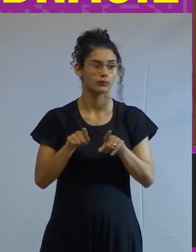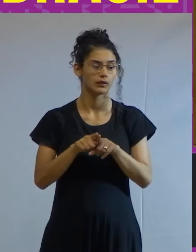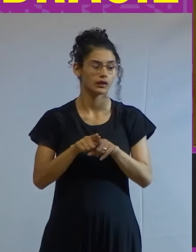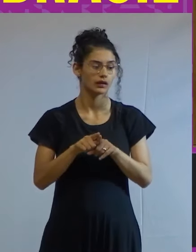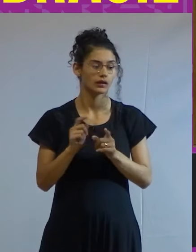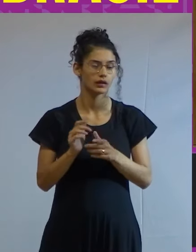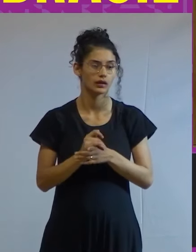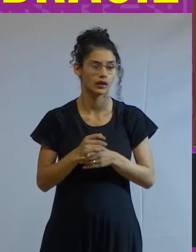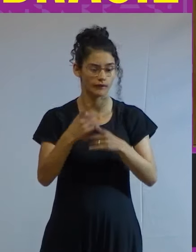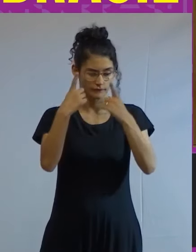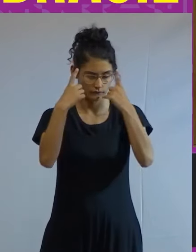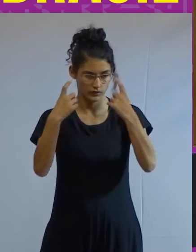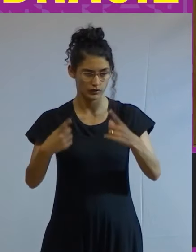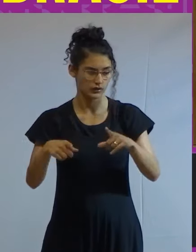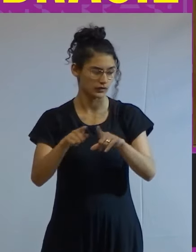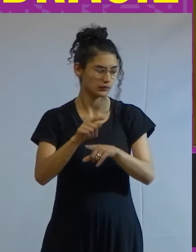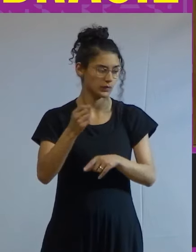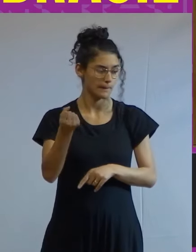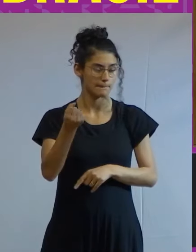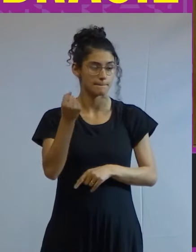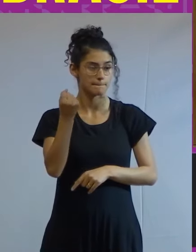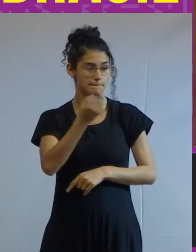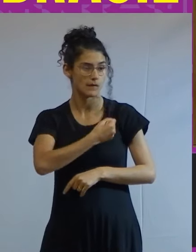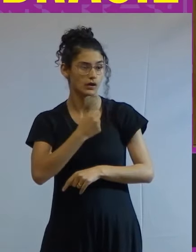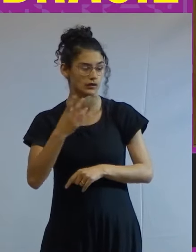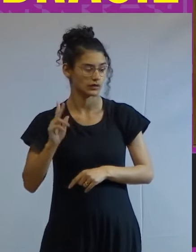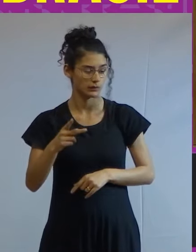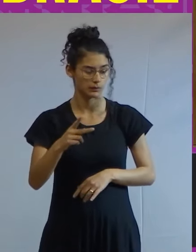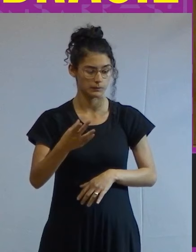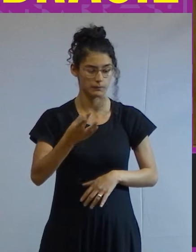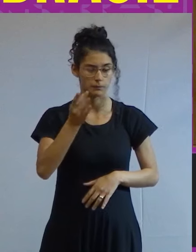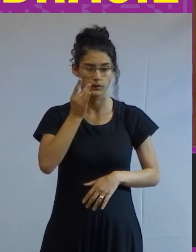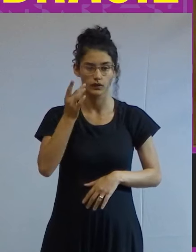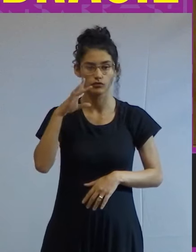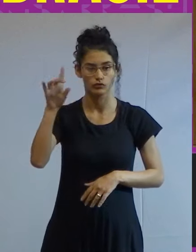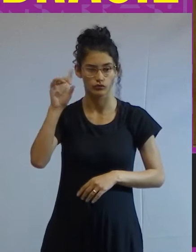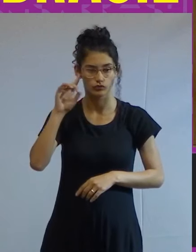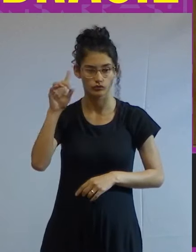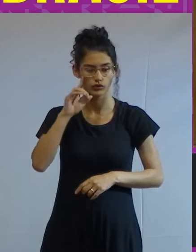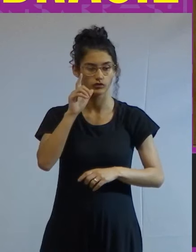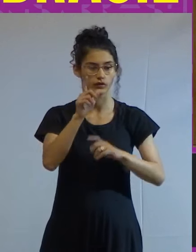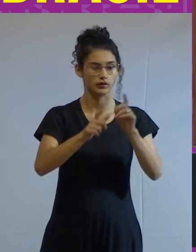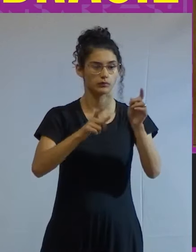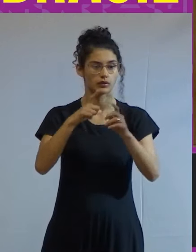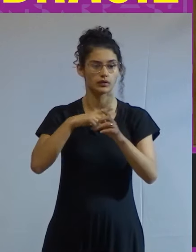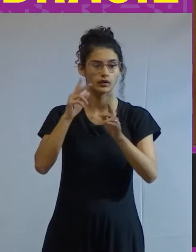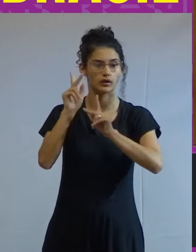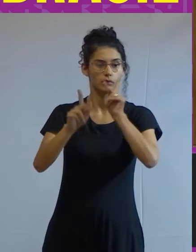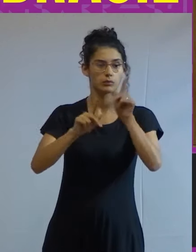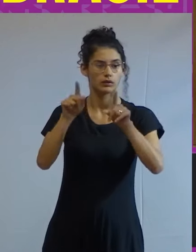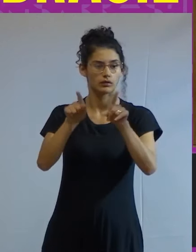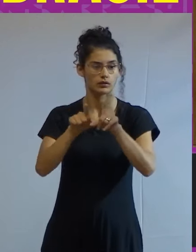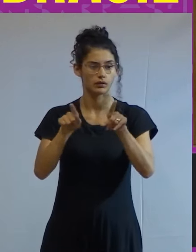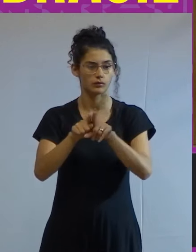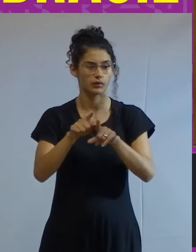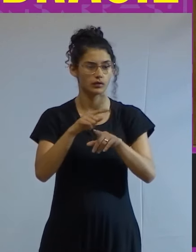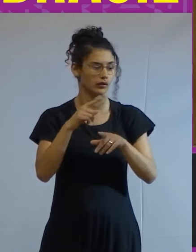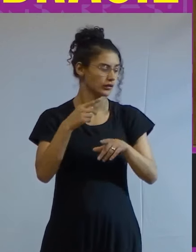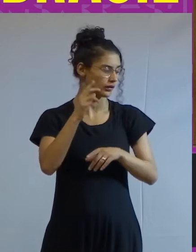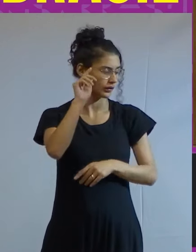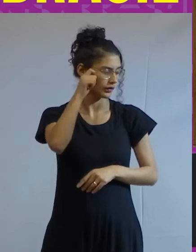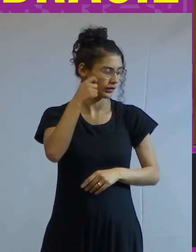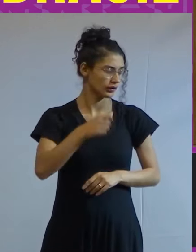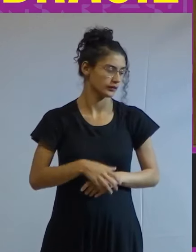também a violência e a morte sempre presentes no cotidiano das camadas populares majoritariamente